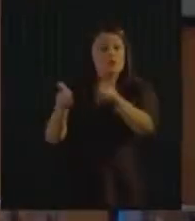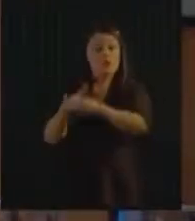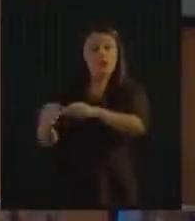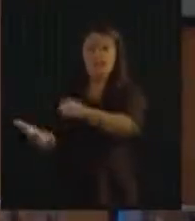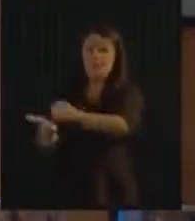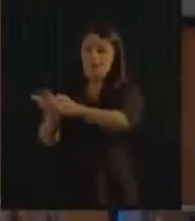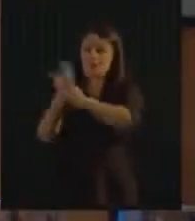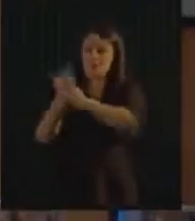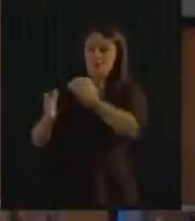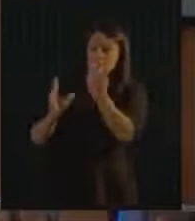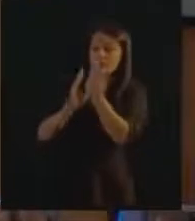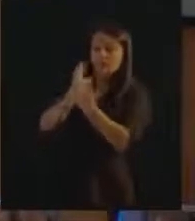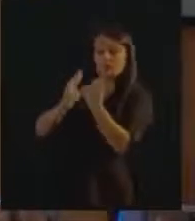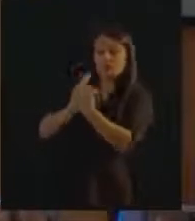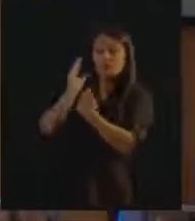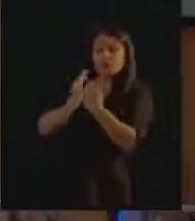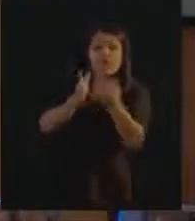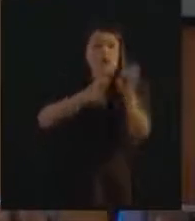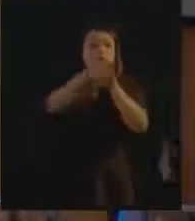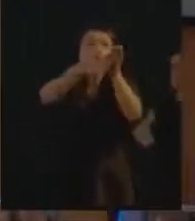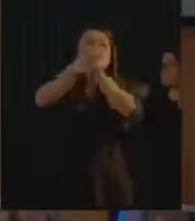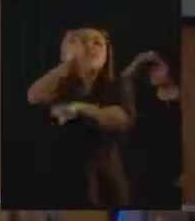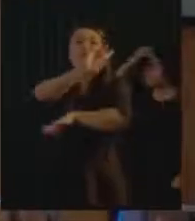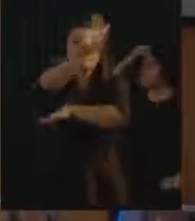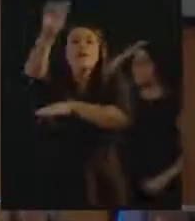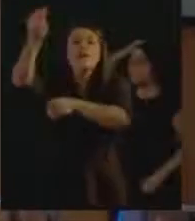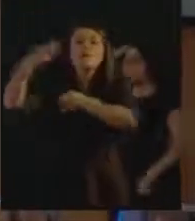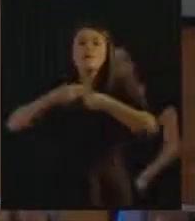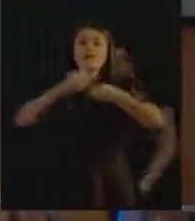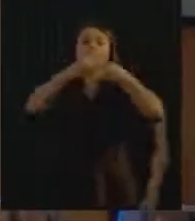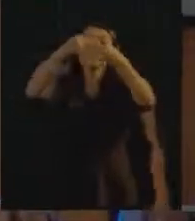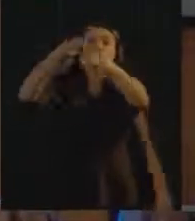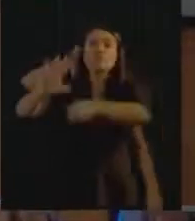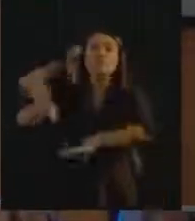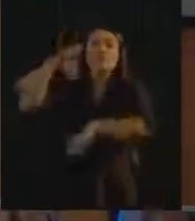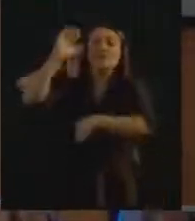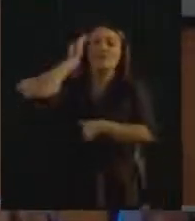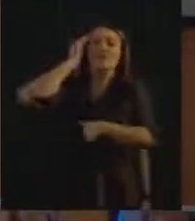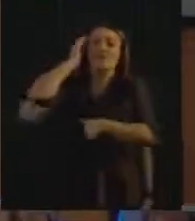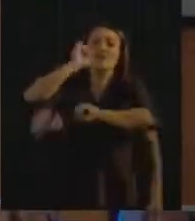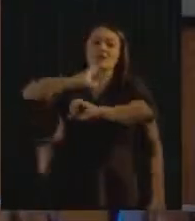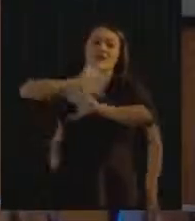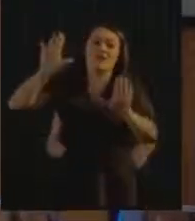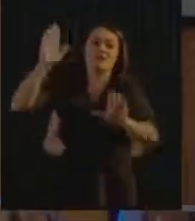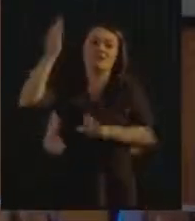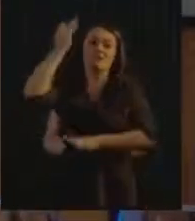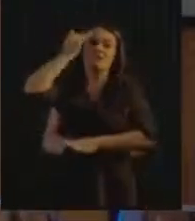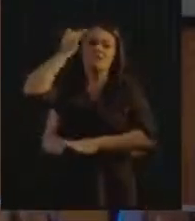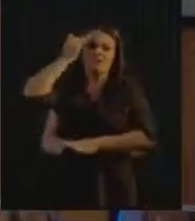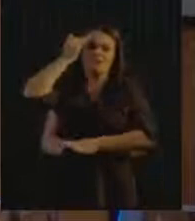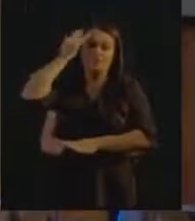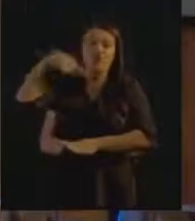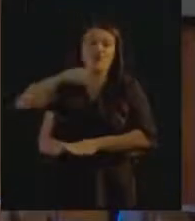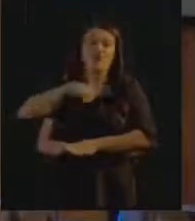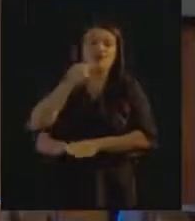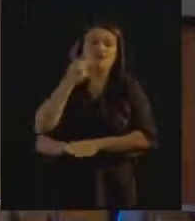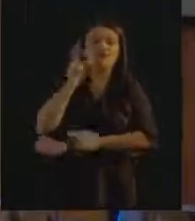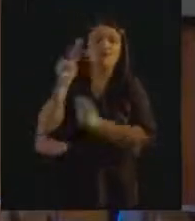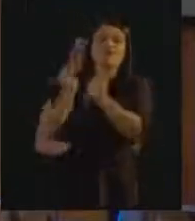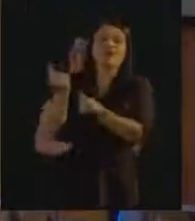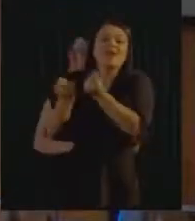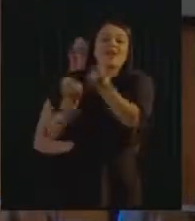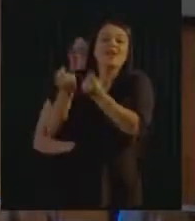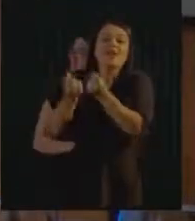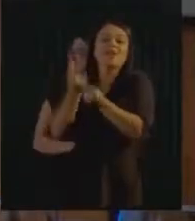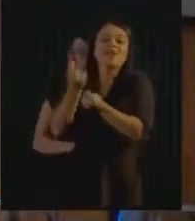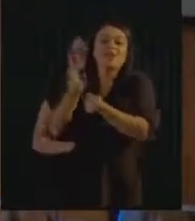totais condições de prestar essa consultoria e assessoria para que os municípios entendam de uma vez por todas que a gente está falando em